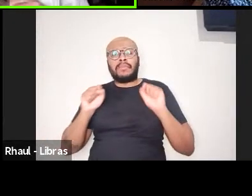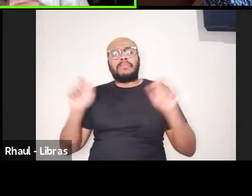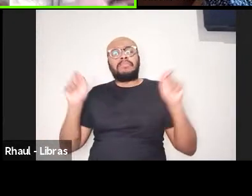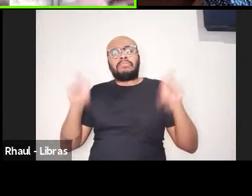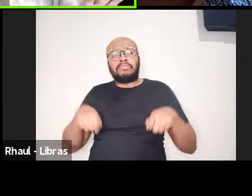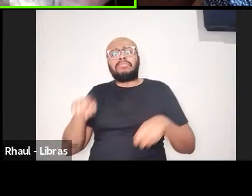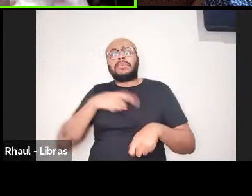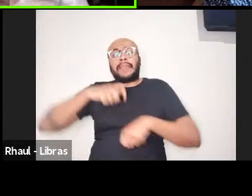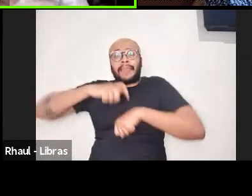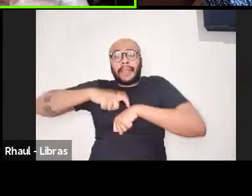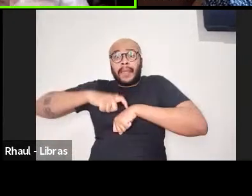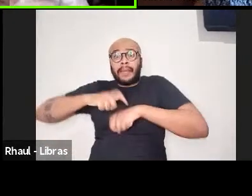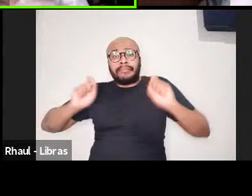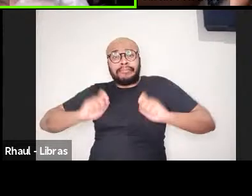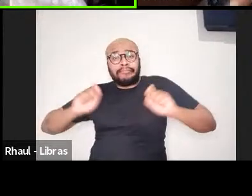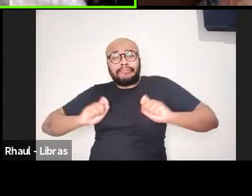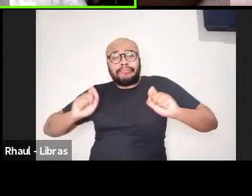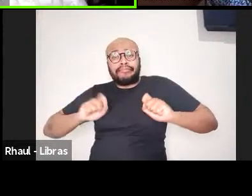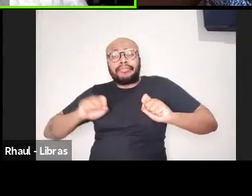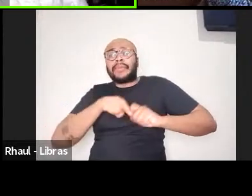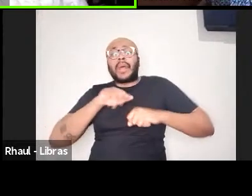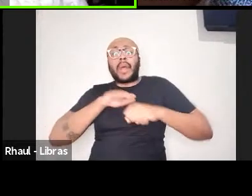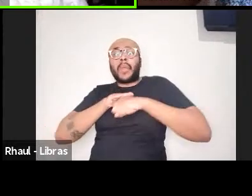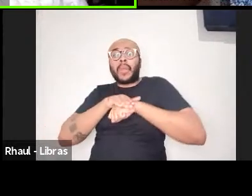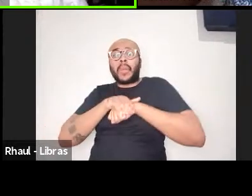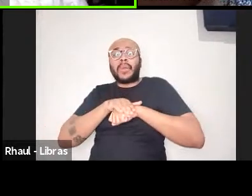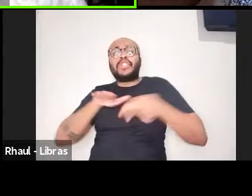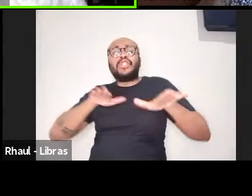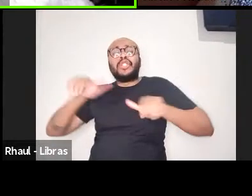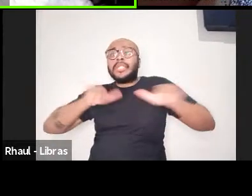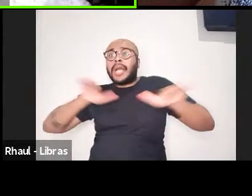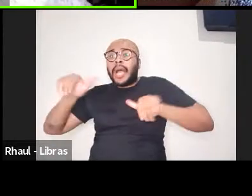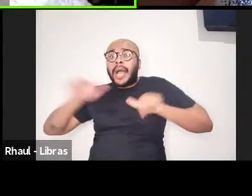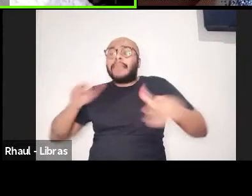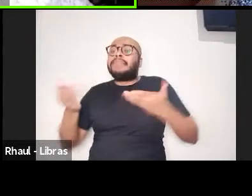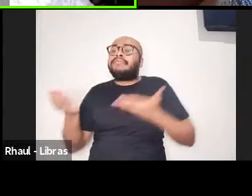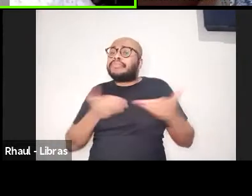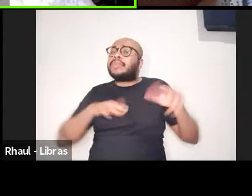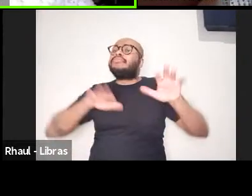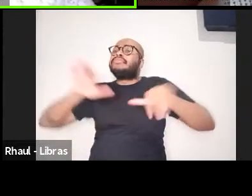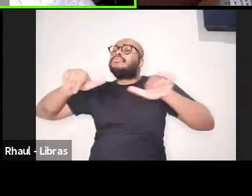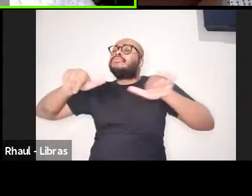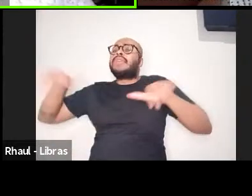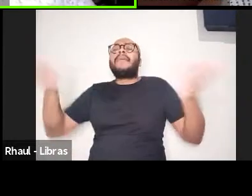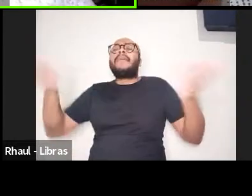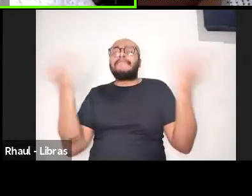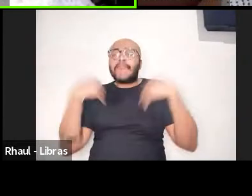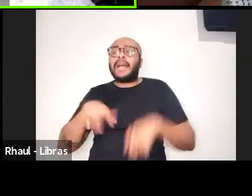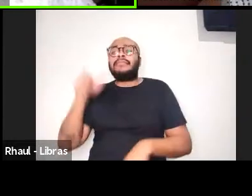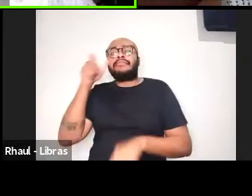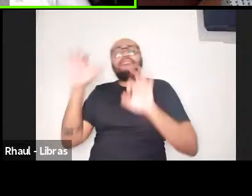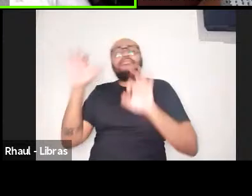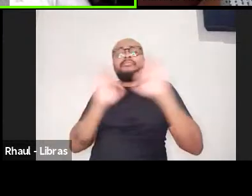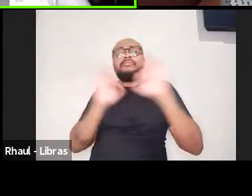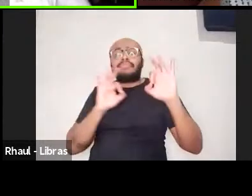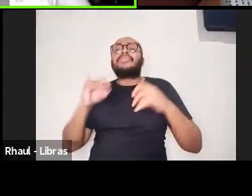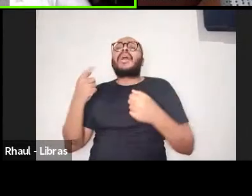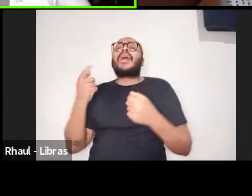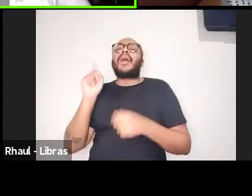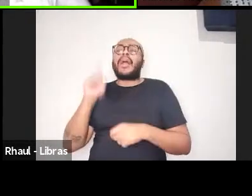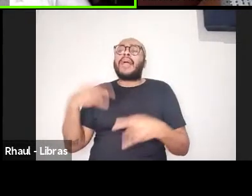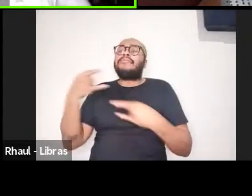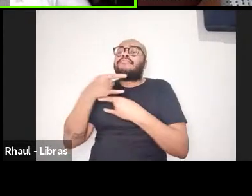ainda, para a noite de hoje, chamar mais colegas e estudantes interessados em conhecer os mais importantes